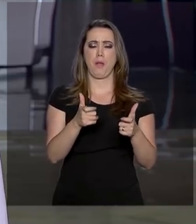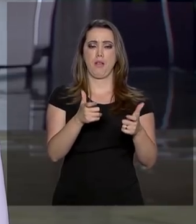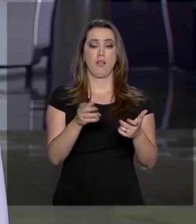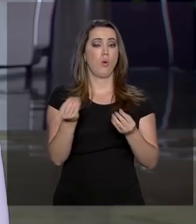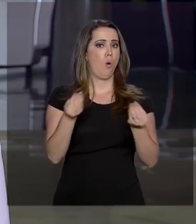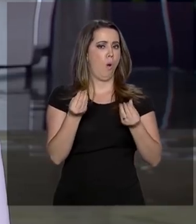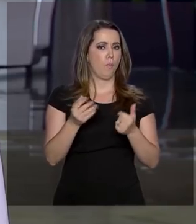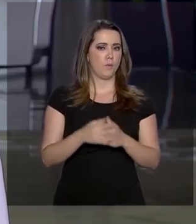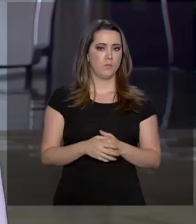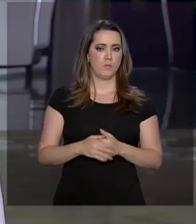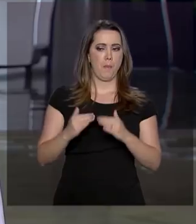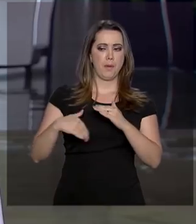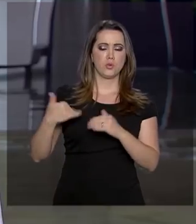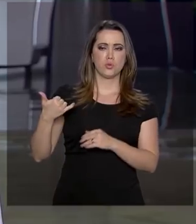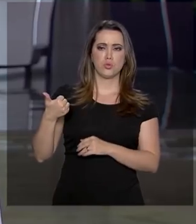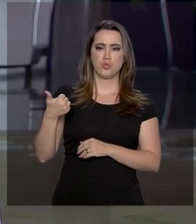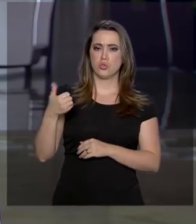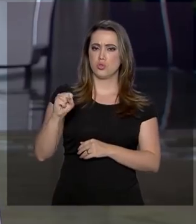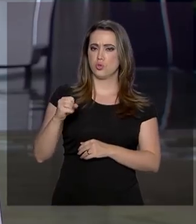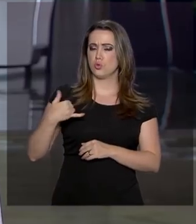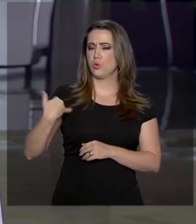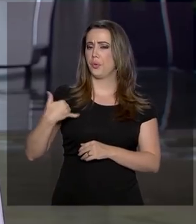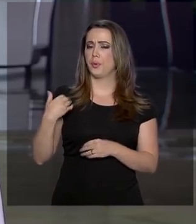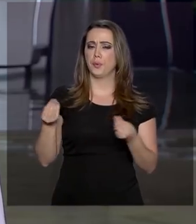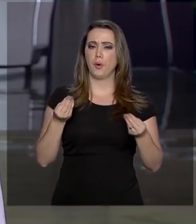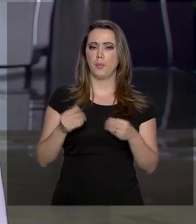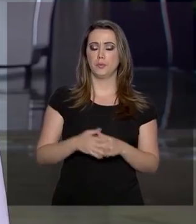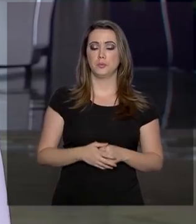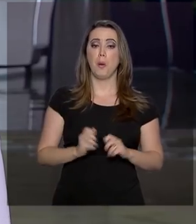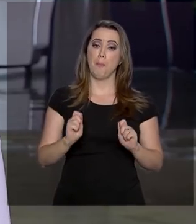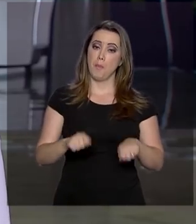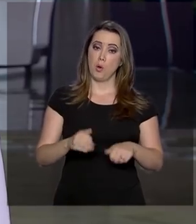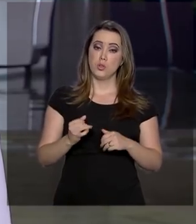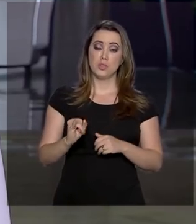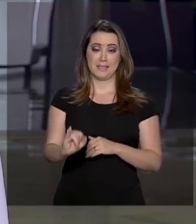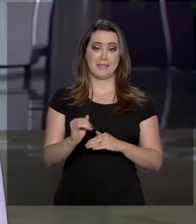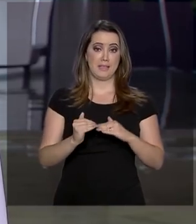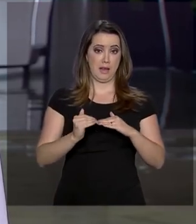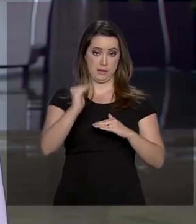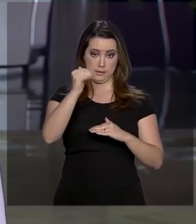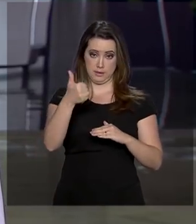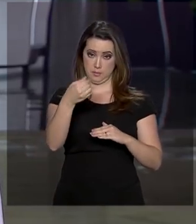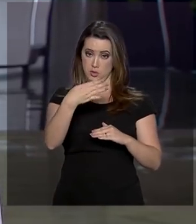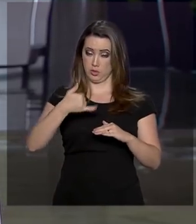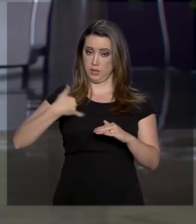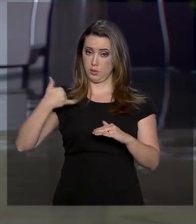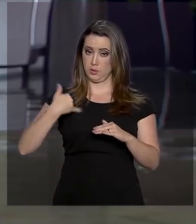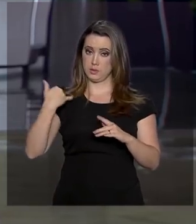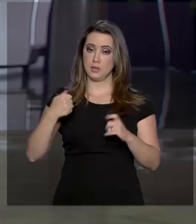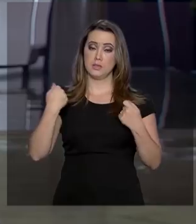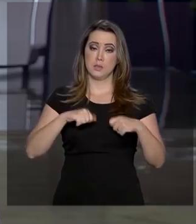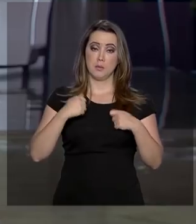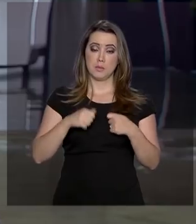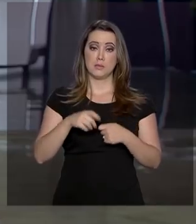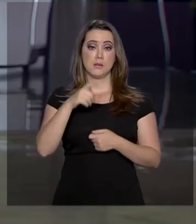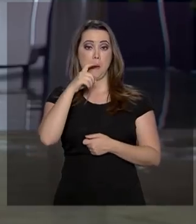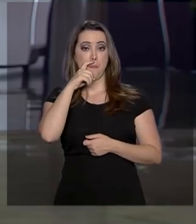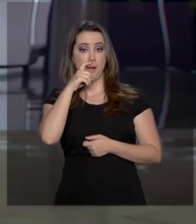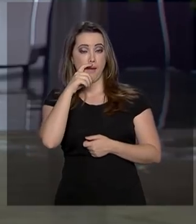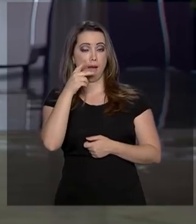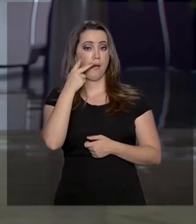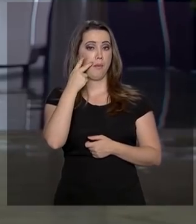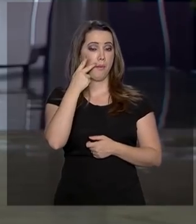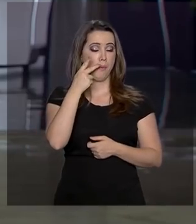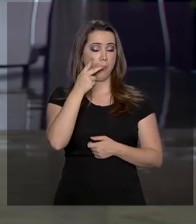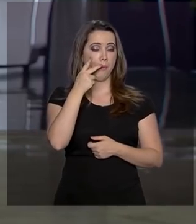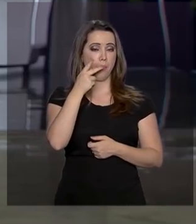praticar tiros aí quem tem acima de 14 anos e autorização de dois responsáveis. De acordo